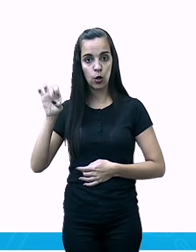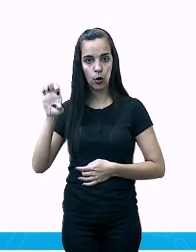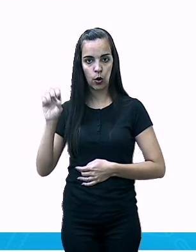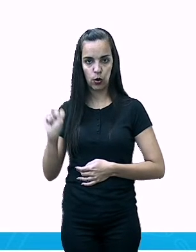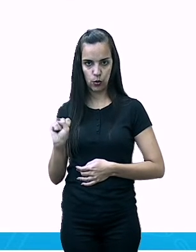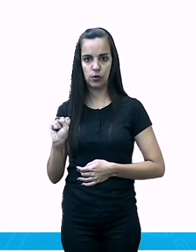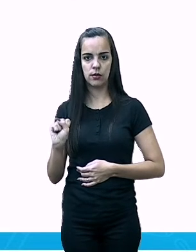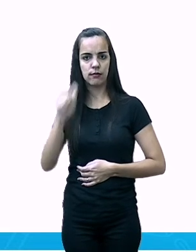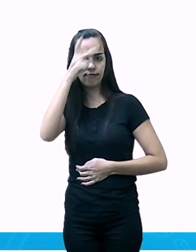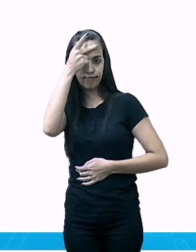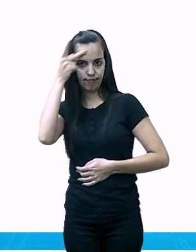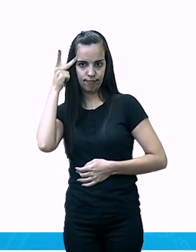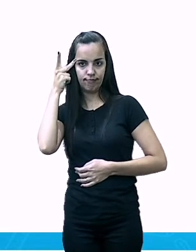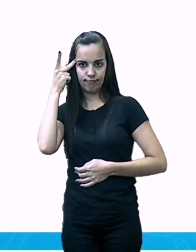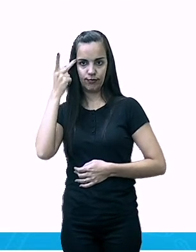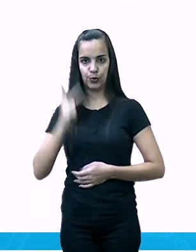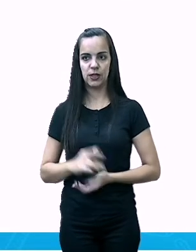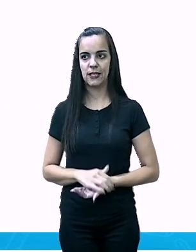É muita gente.